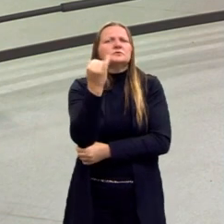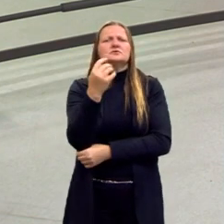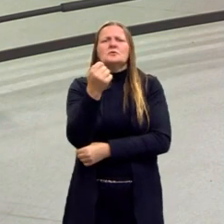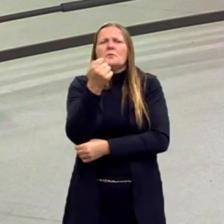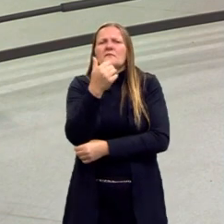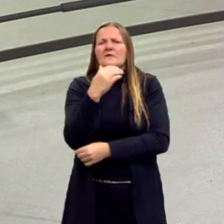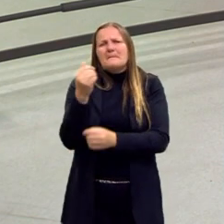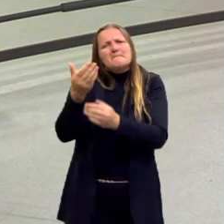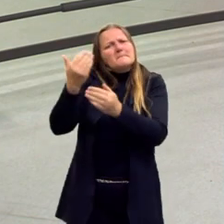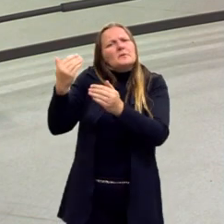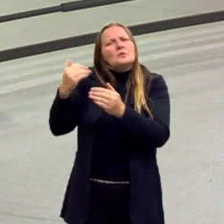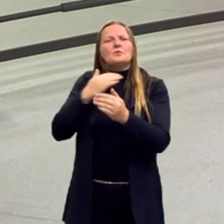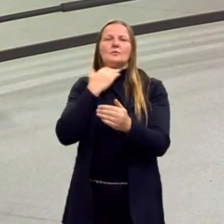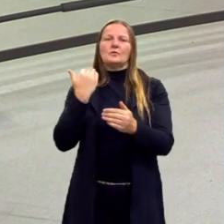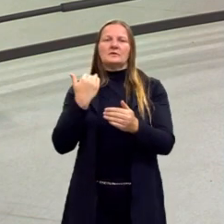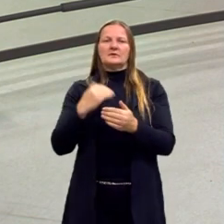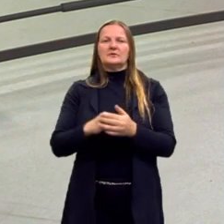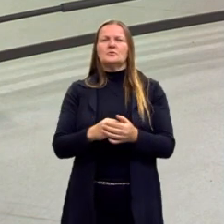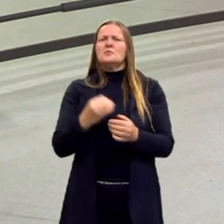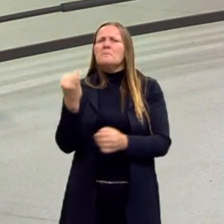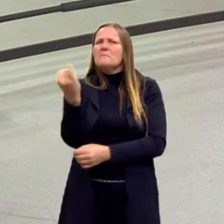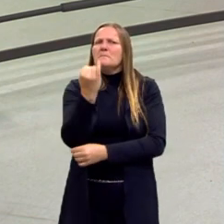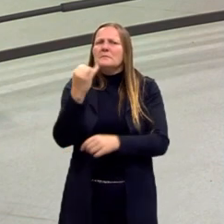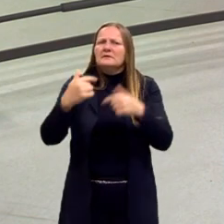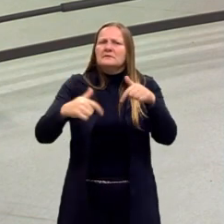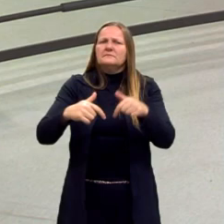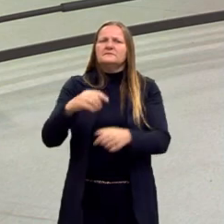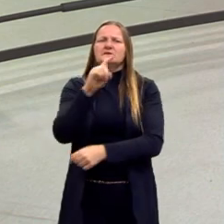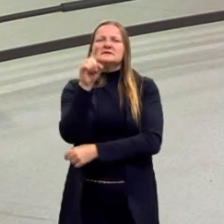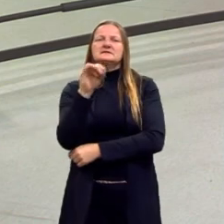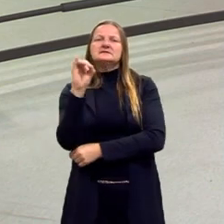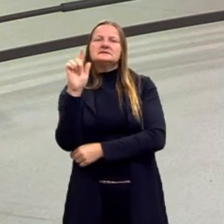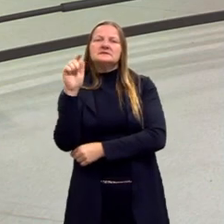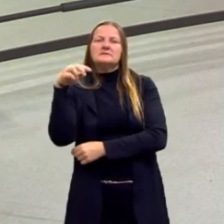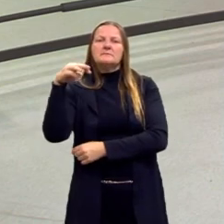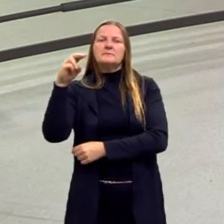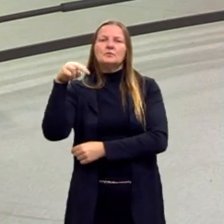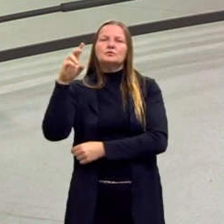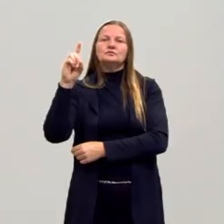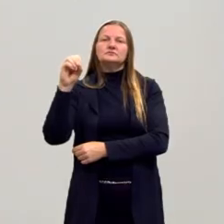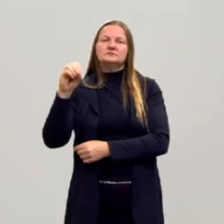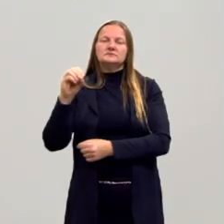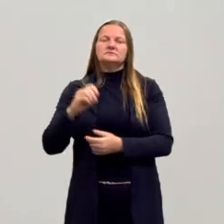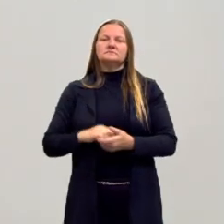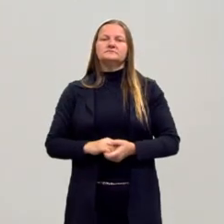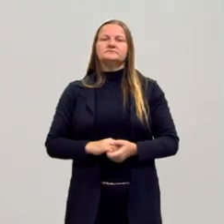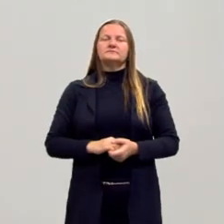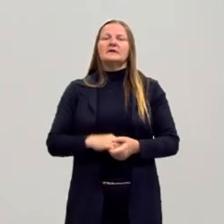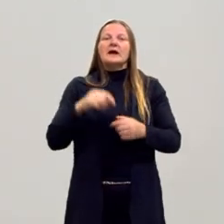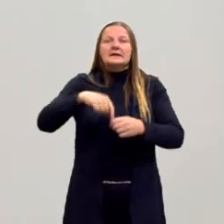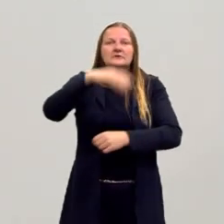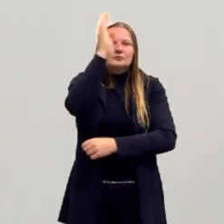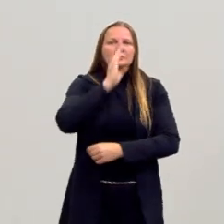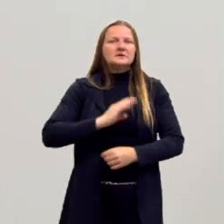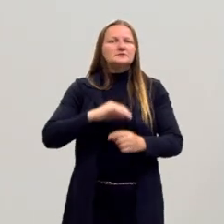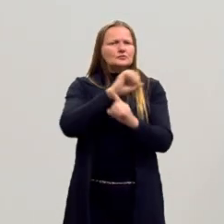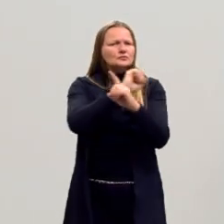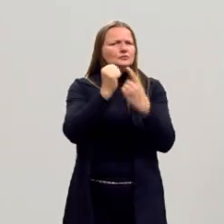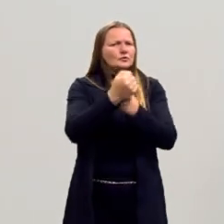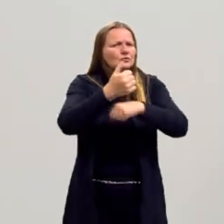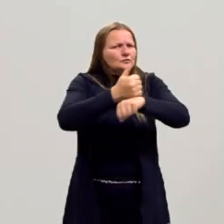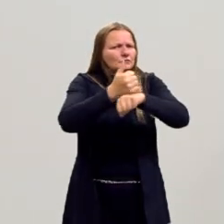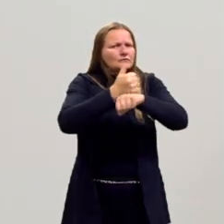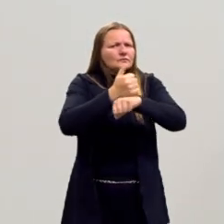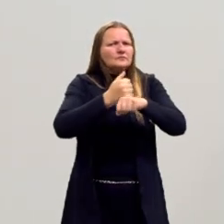e que retrata muito essa questão também do mundo do trabalho, do consumo, não é, Lucas? Isso mesmo, Clem. E aqui no Brasil também a tem sociólogos importantes,